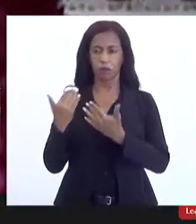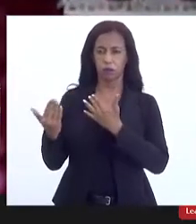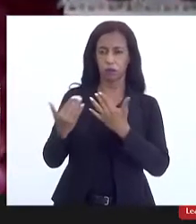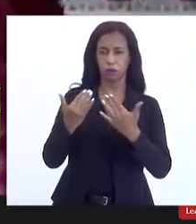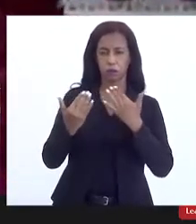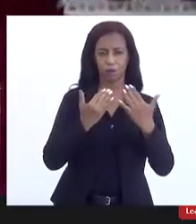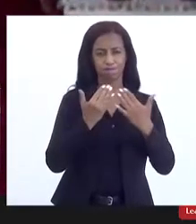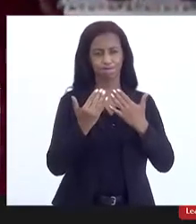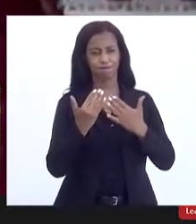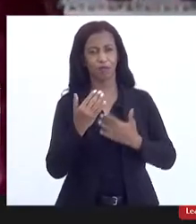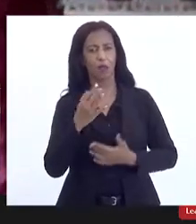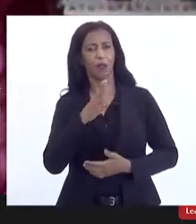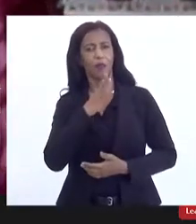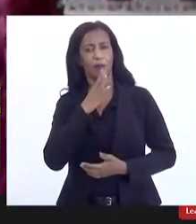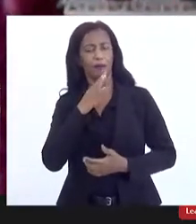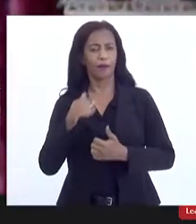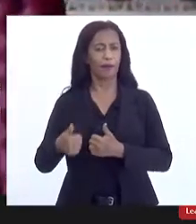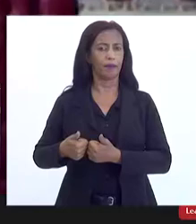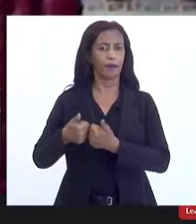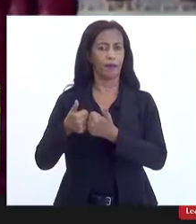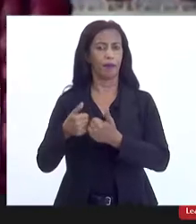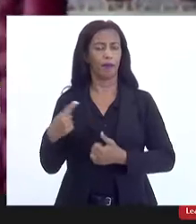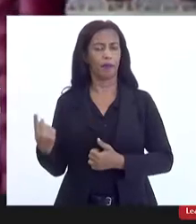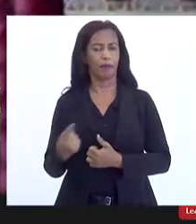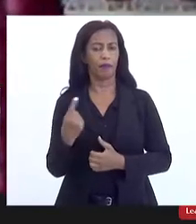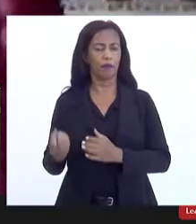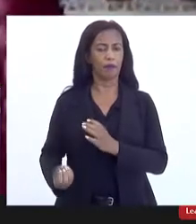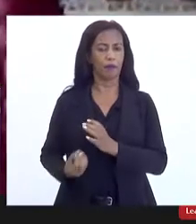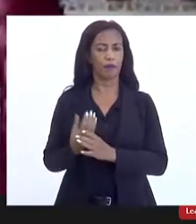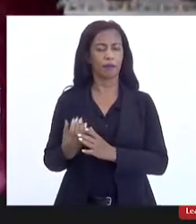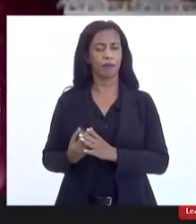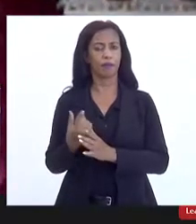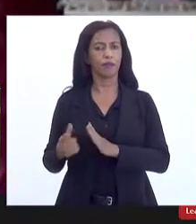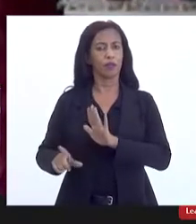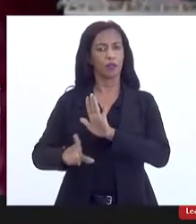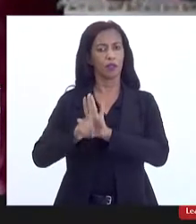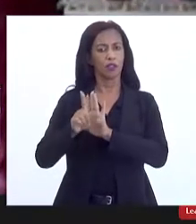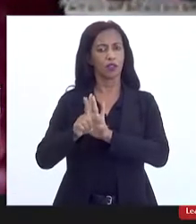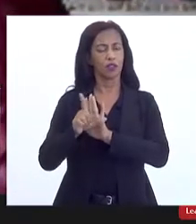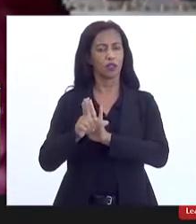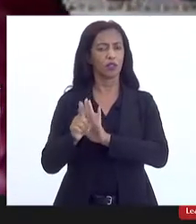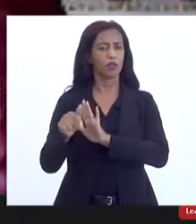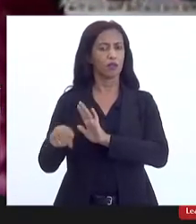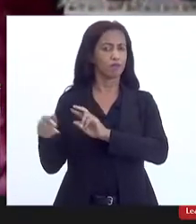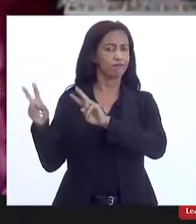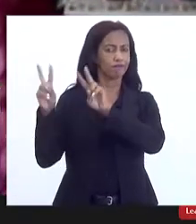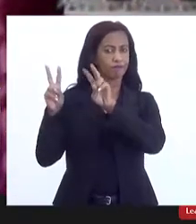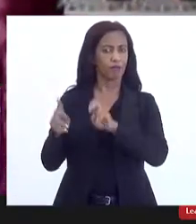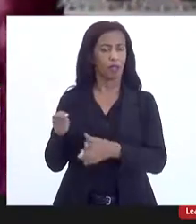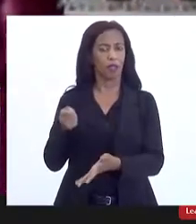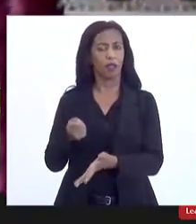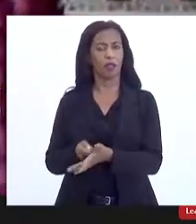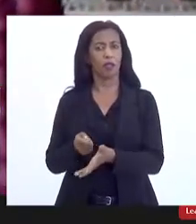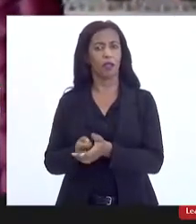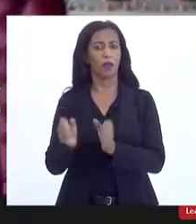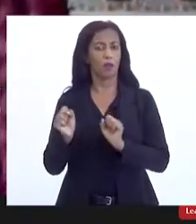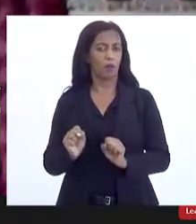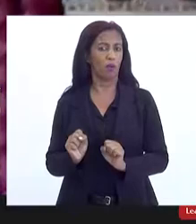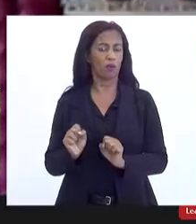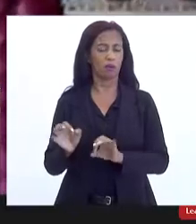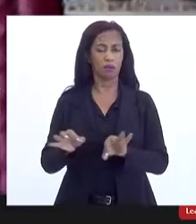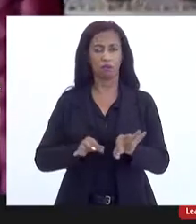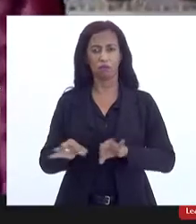para nortear melhor a nossa produção legislativa nesse tema, para garantir que a gente possa, de alguma